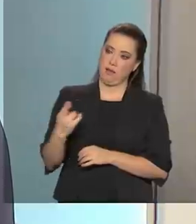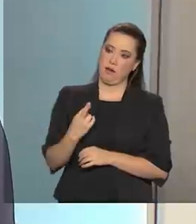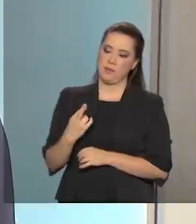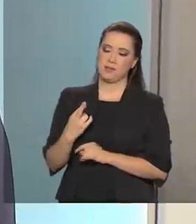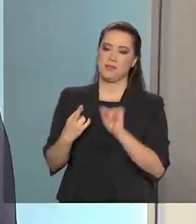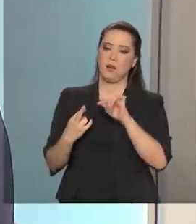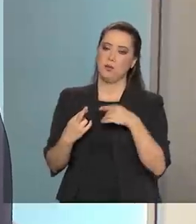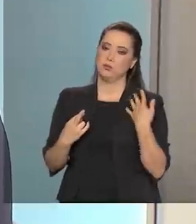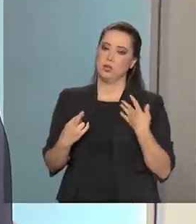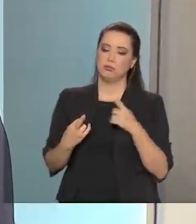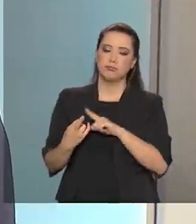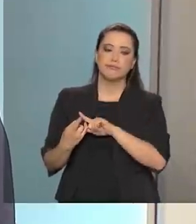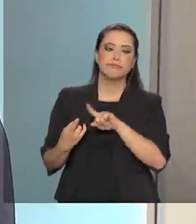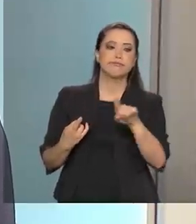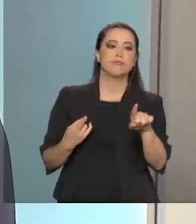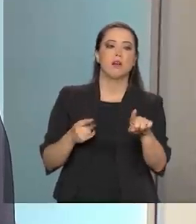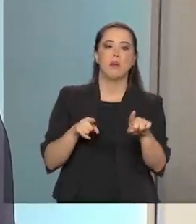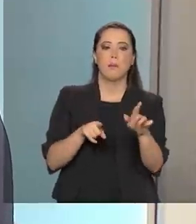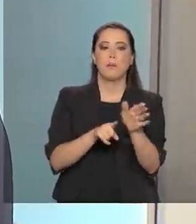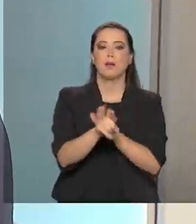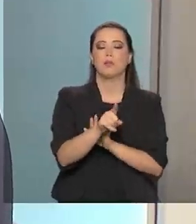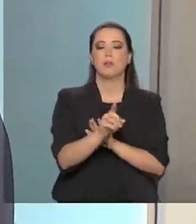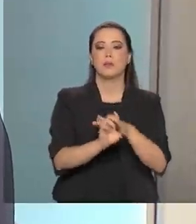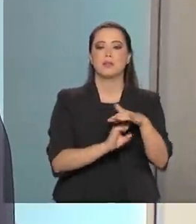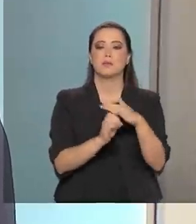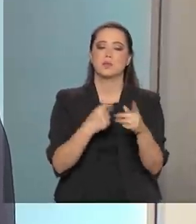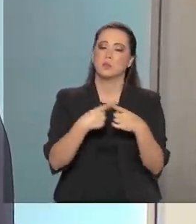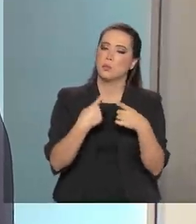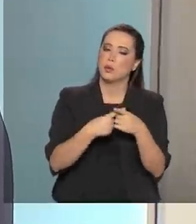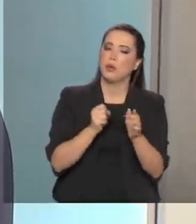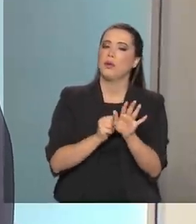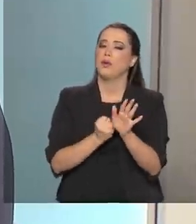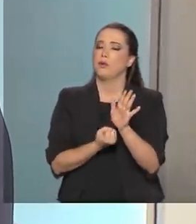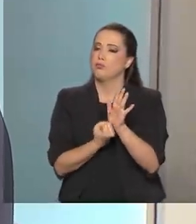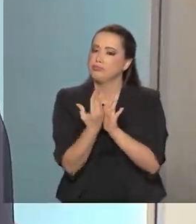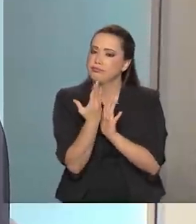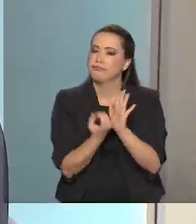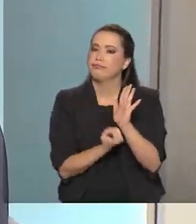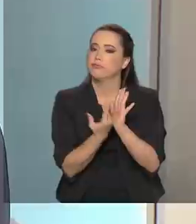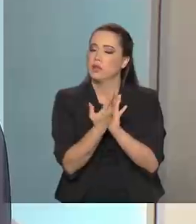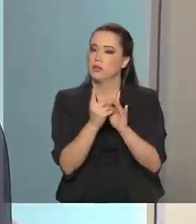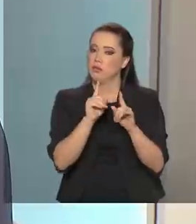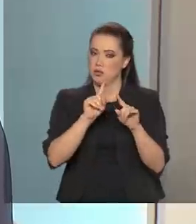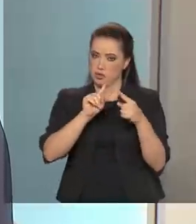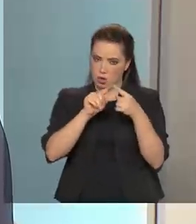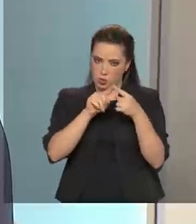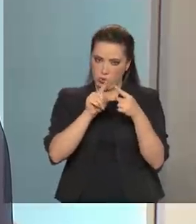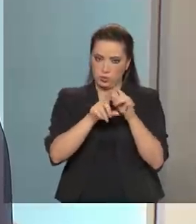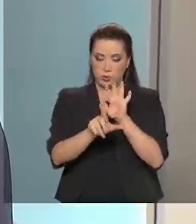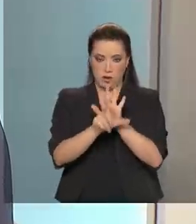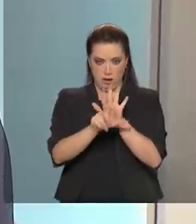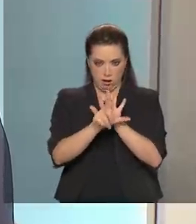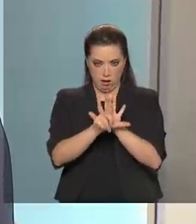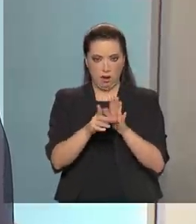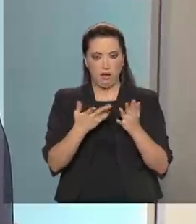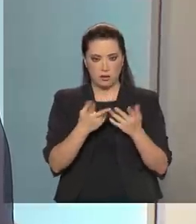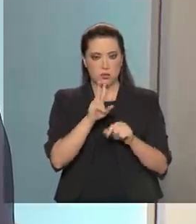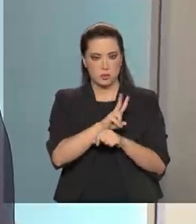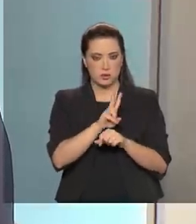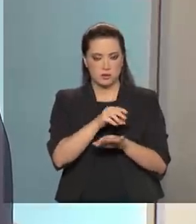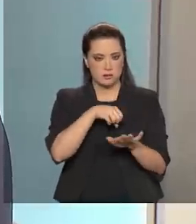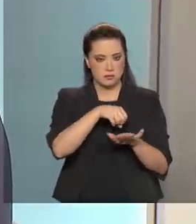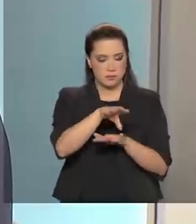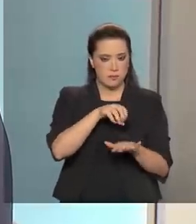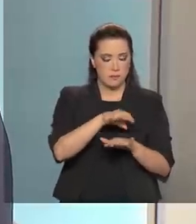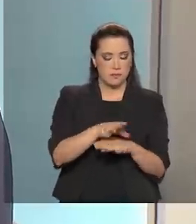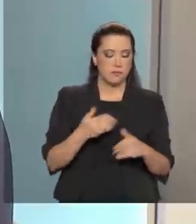direto para a empresa e solicitar as informações. Por que vocês fizeram isso? Está de acordo com a Lei Geral de Proteção de Dados?